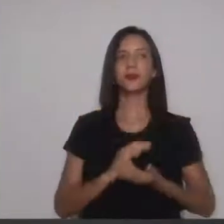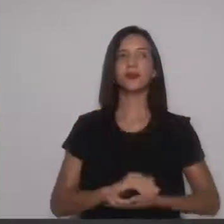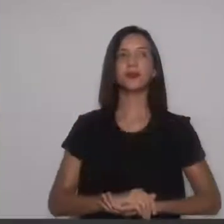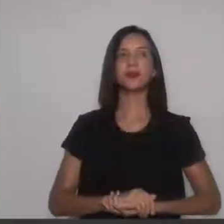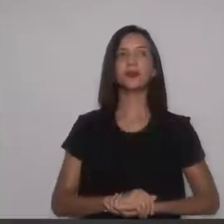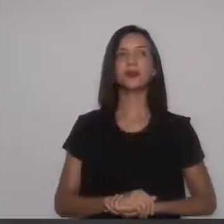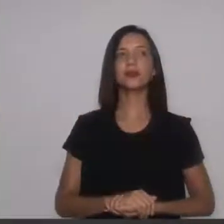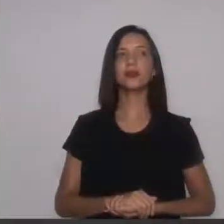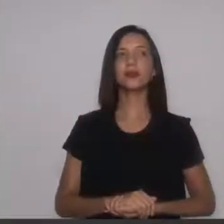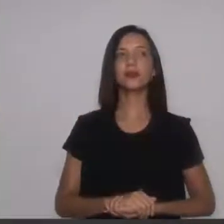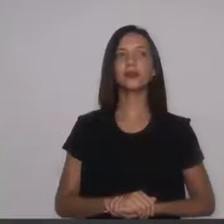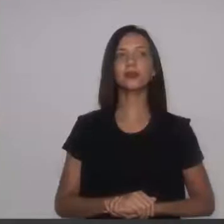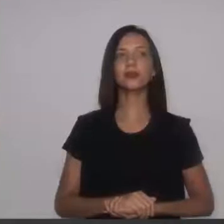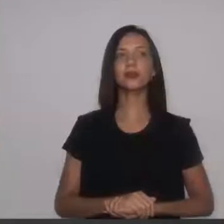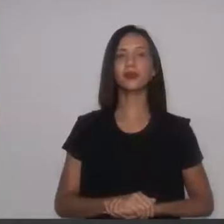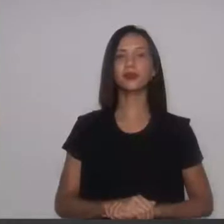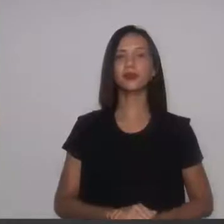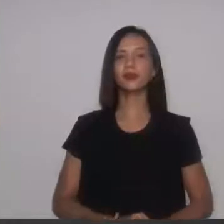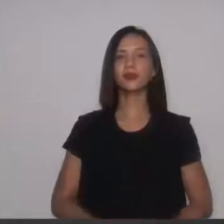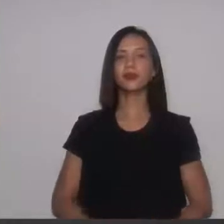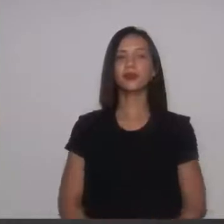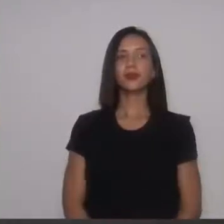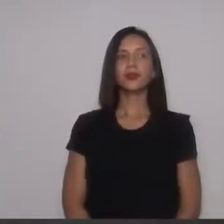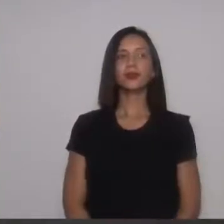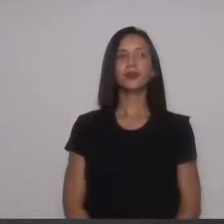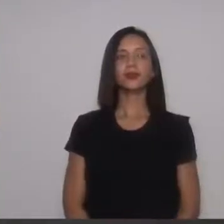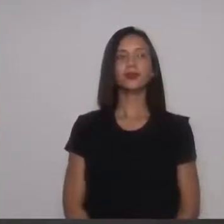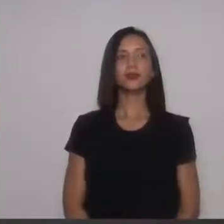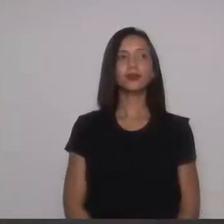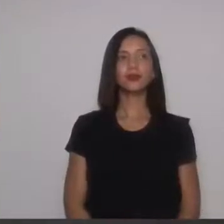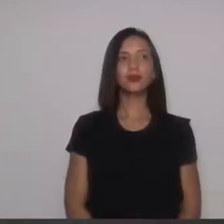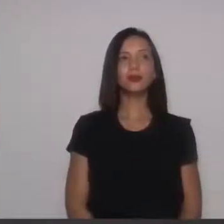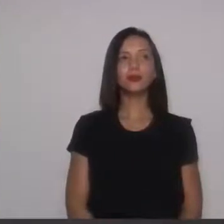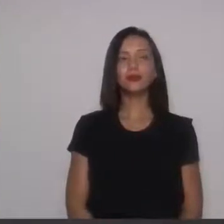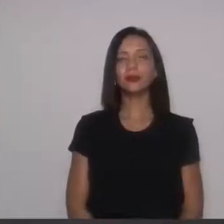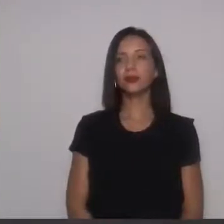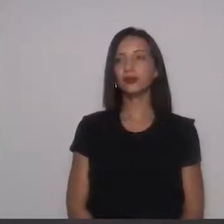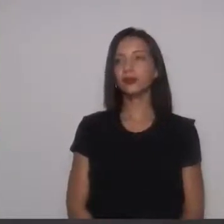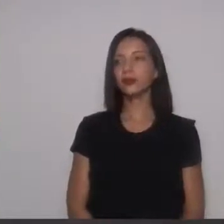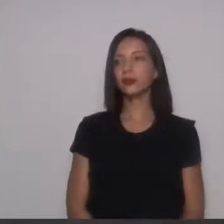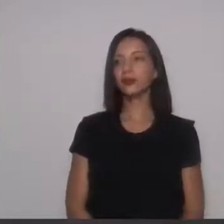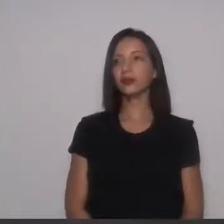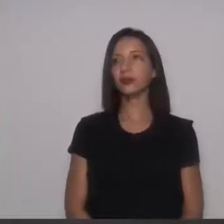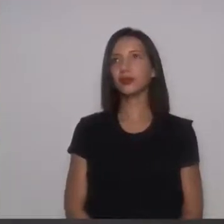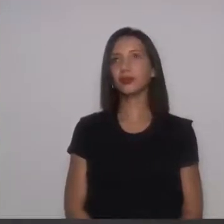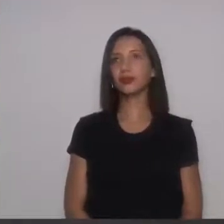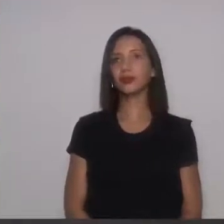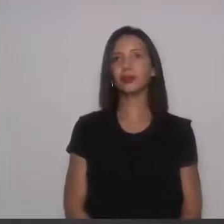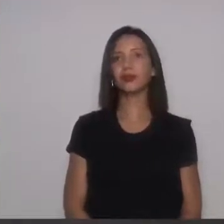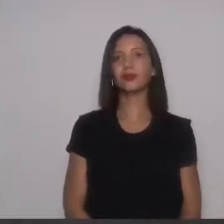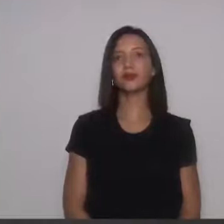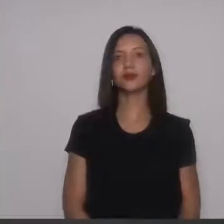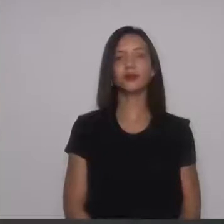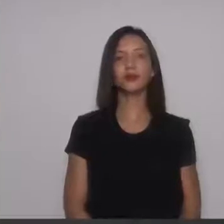Tendo recebido votação unânime favorável em primeira turno de votação, o